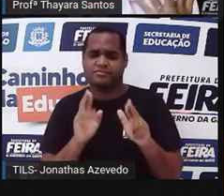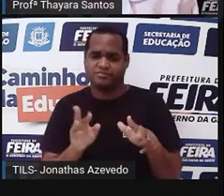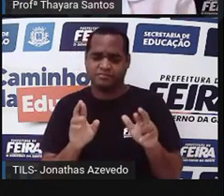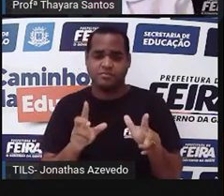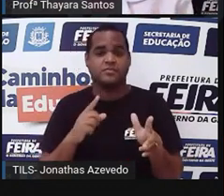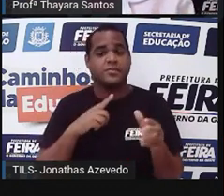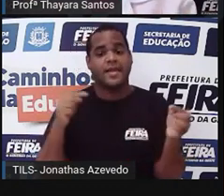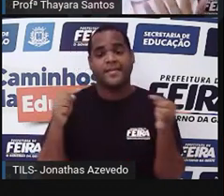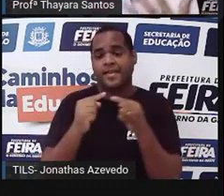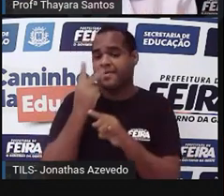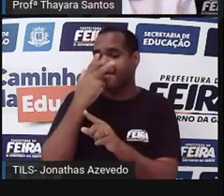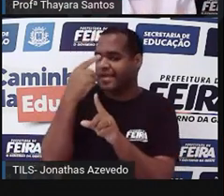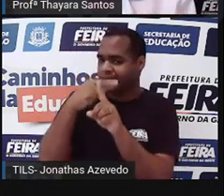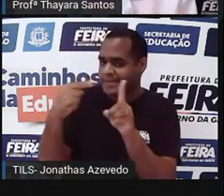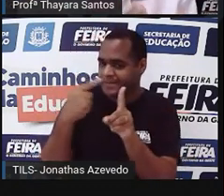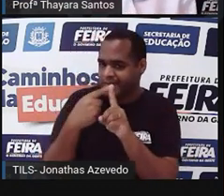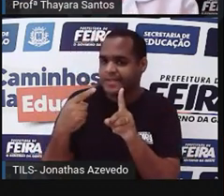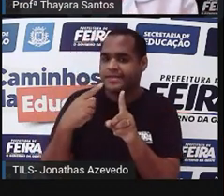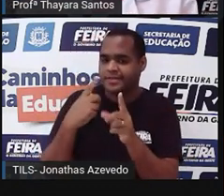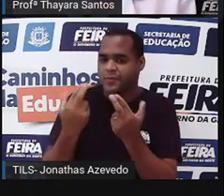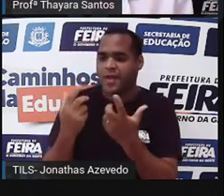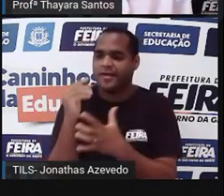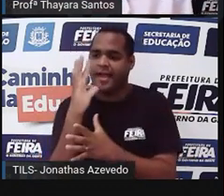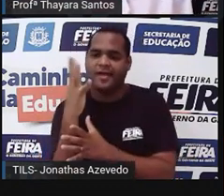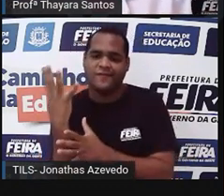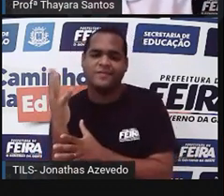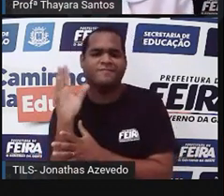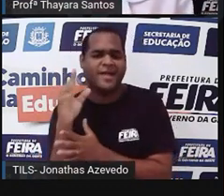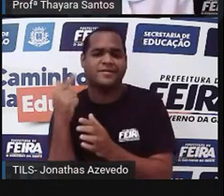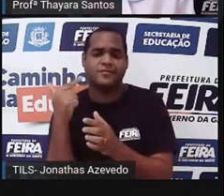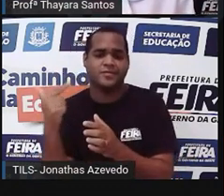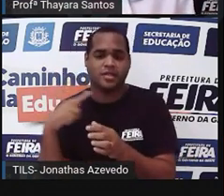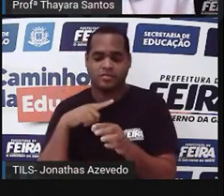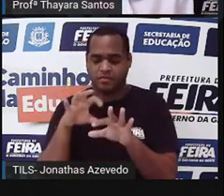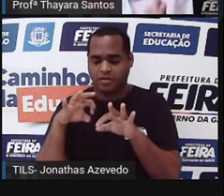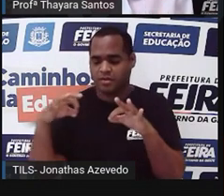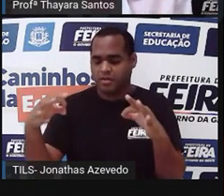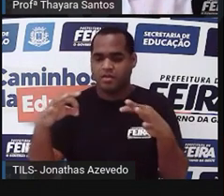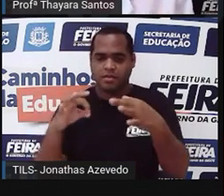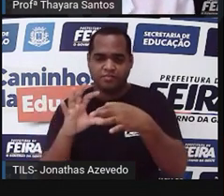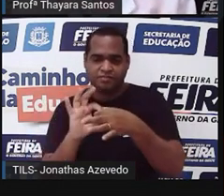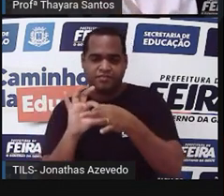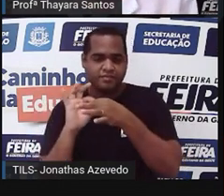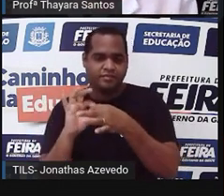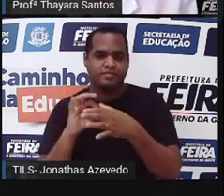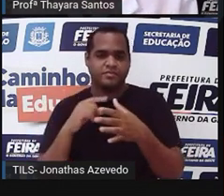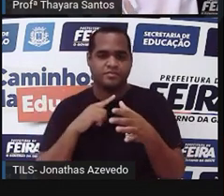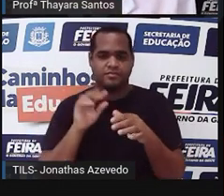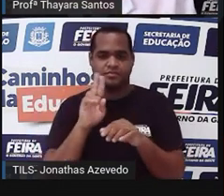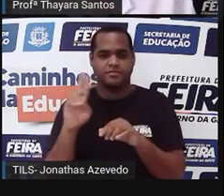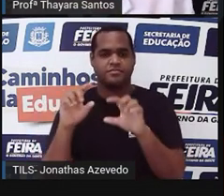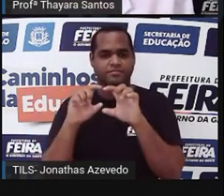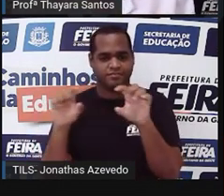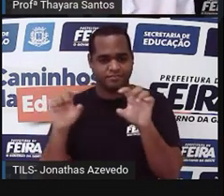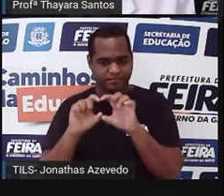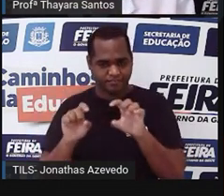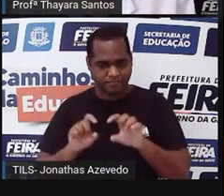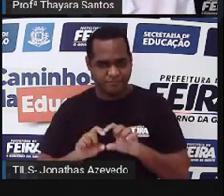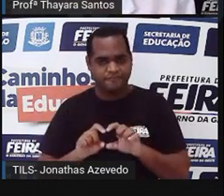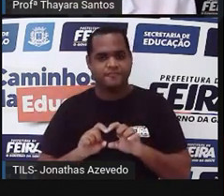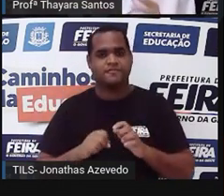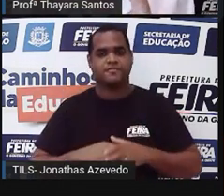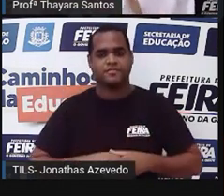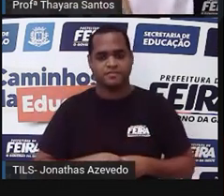função parecida com raiz, caulo e folha. Mas como ela não tem os vasos condutores, a gente chama de risoide, filoide e